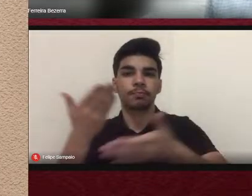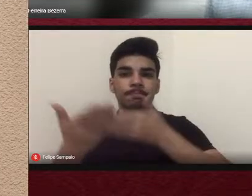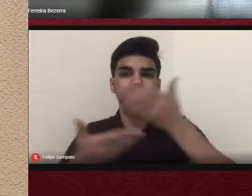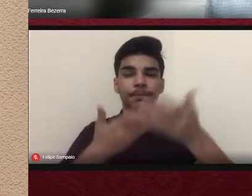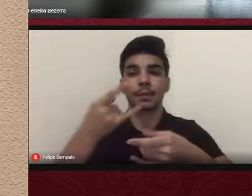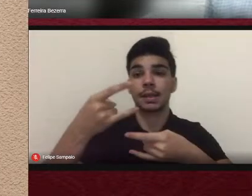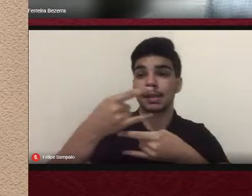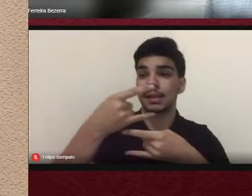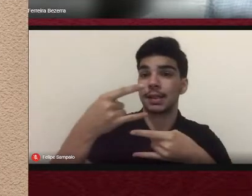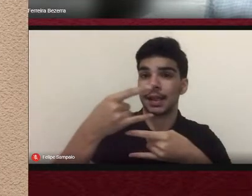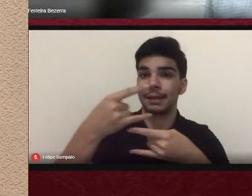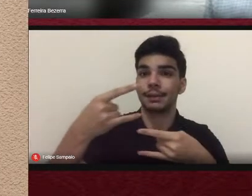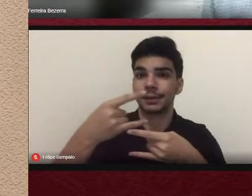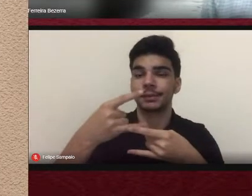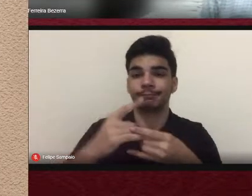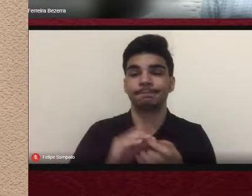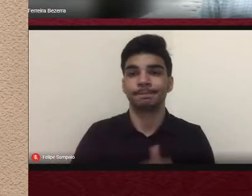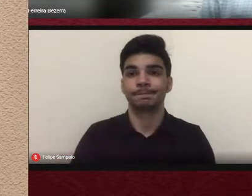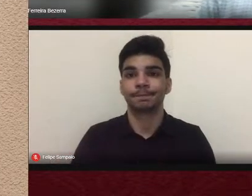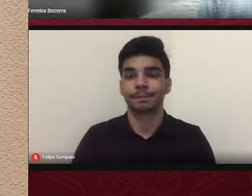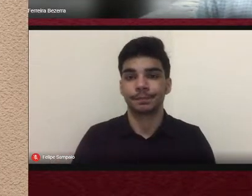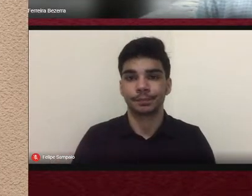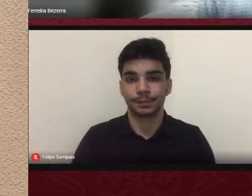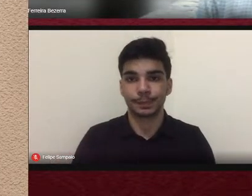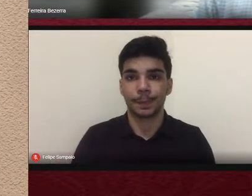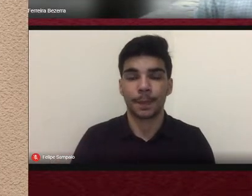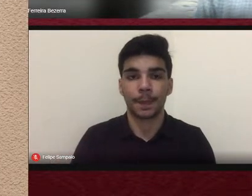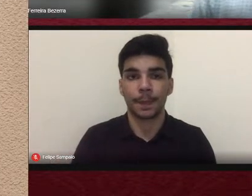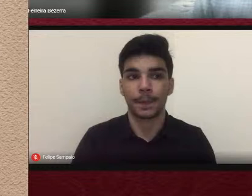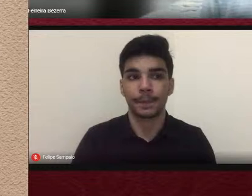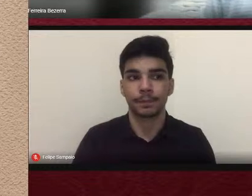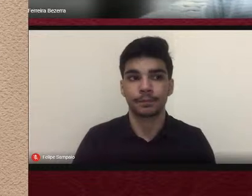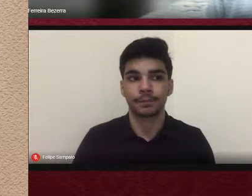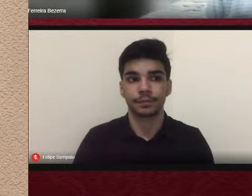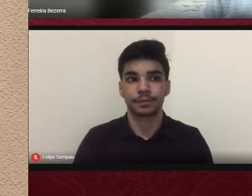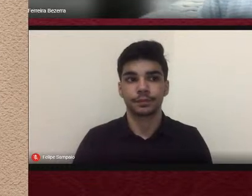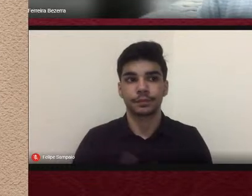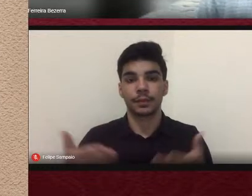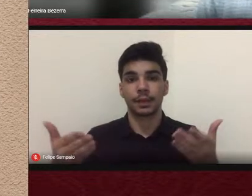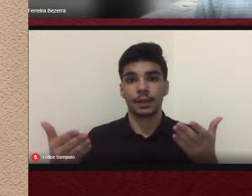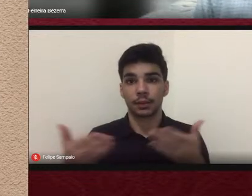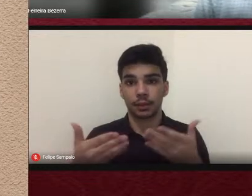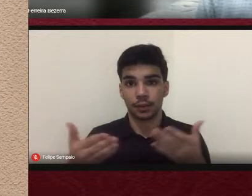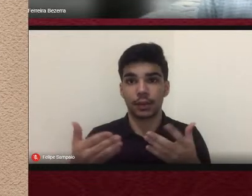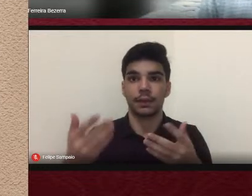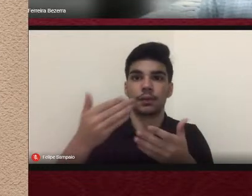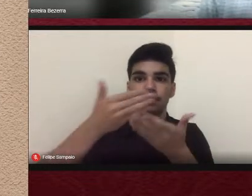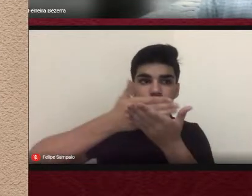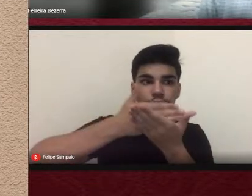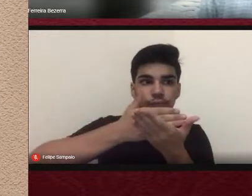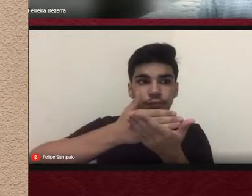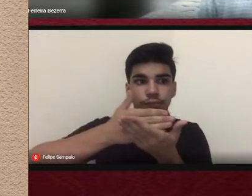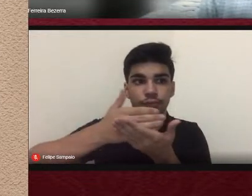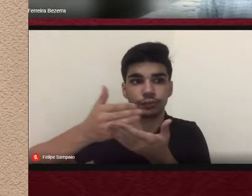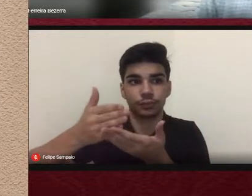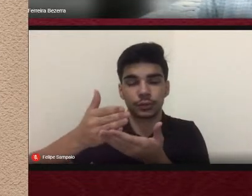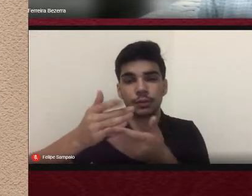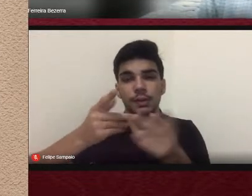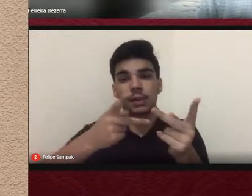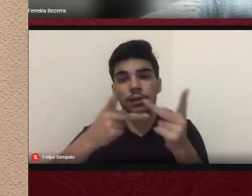diuturnamente. Então, agora, eu vou iniciar aqui o convite para a